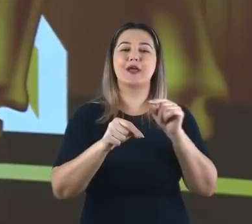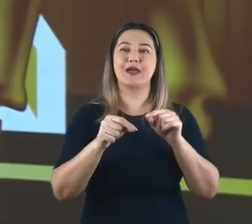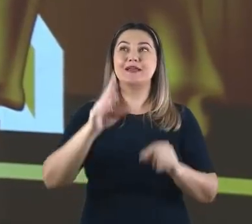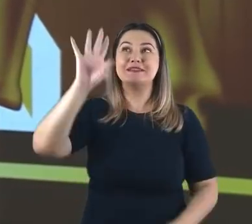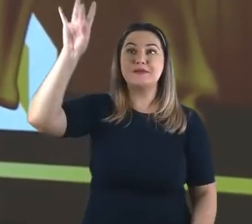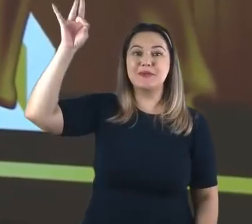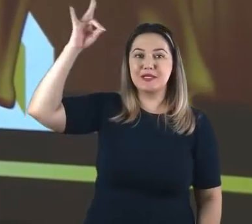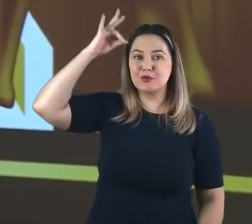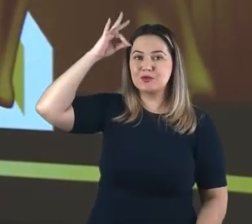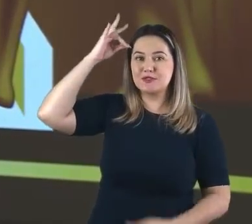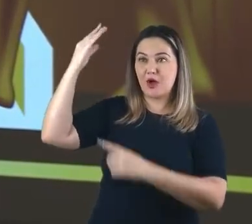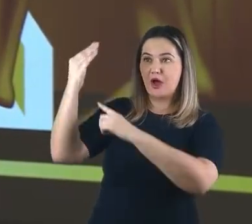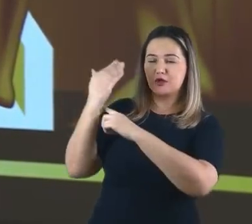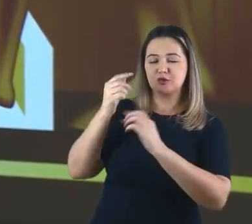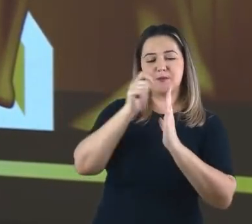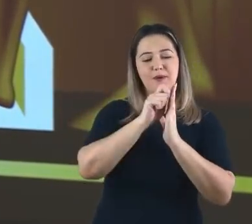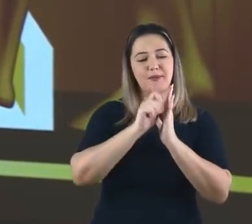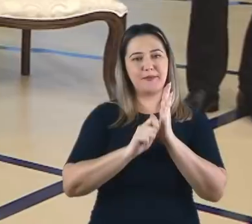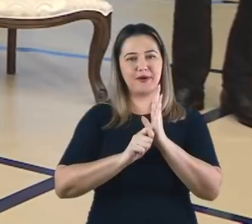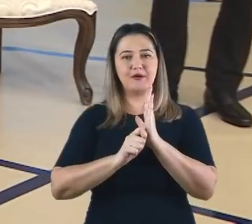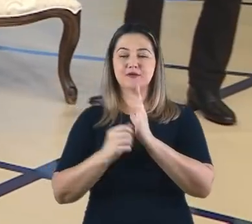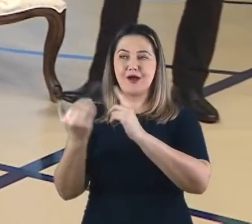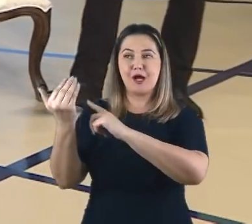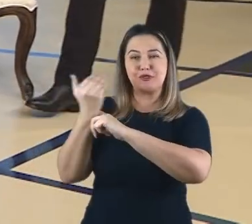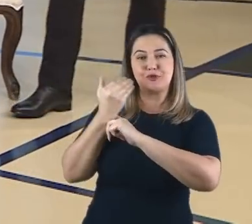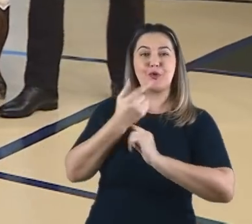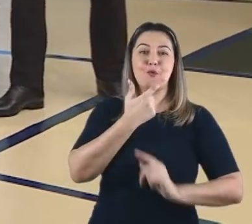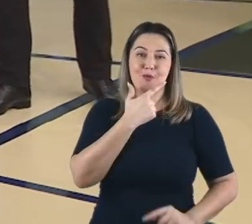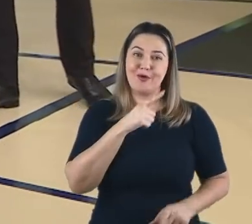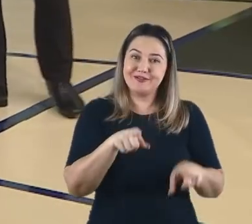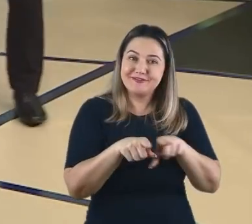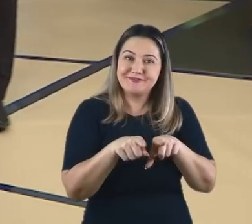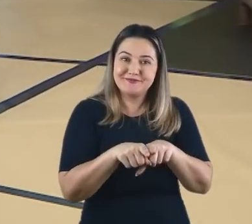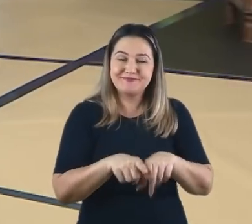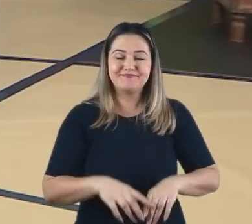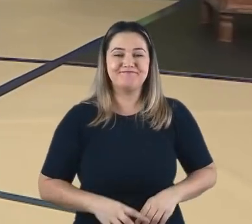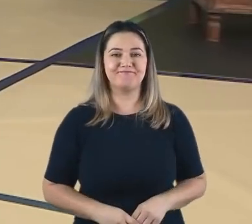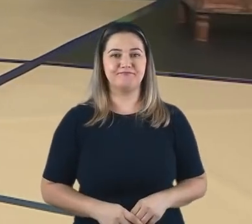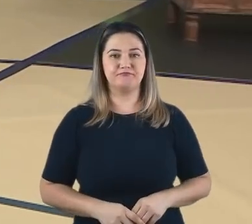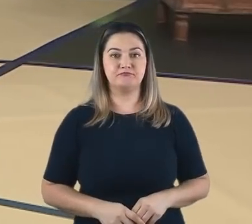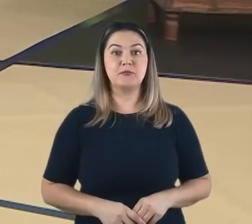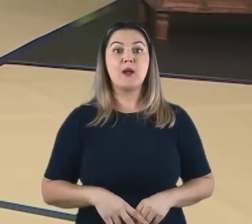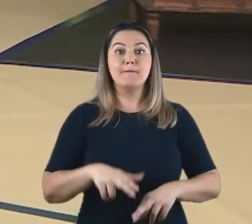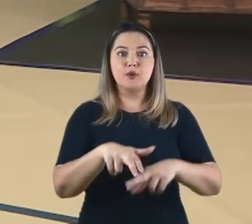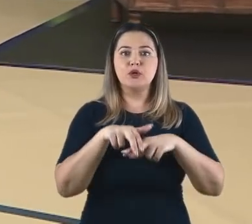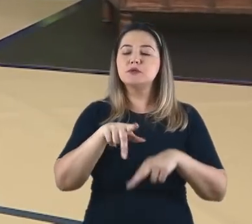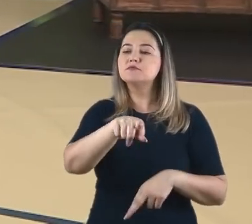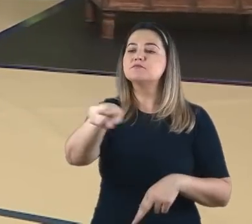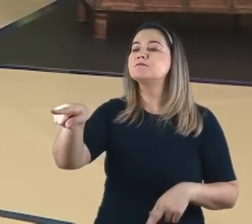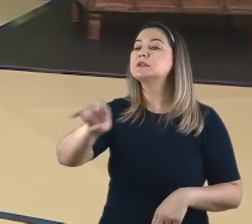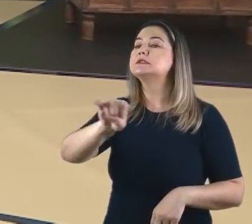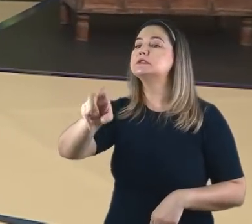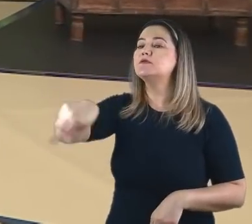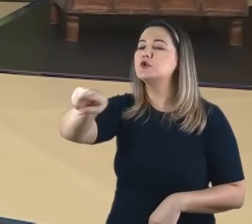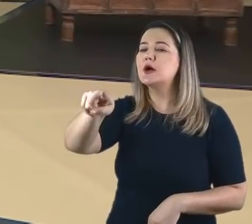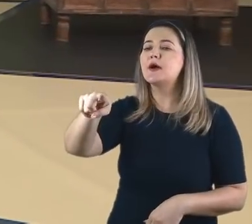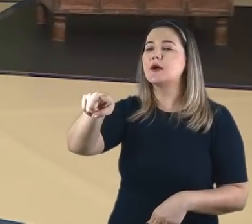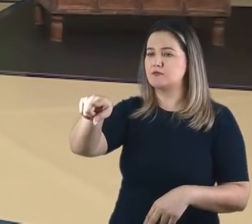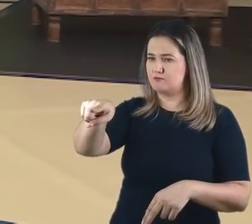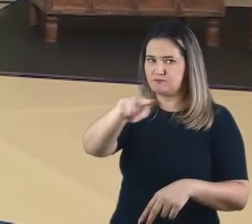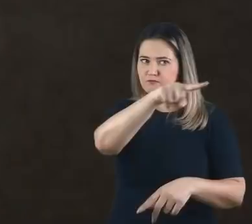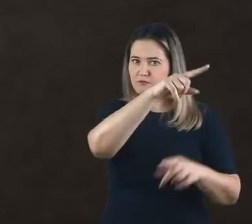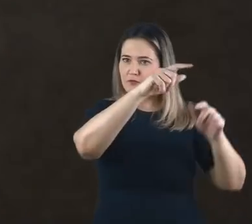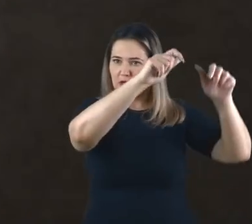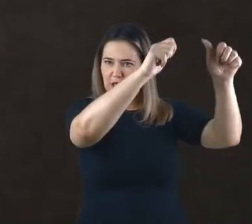o Espírito Santo também tem bom humor. A ameaça aos que descumprissem o decreto do rei era muito